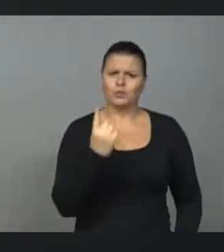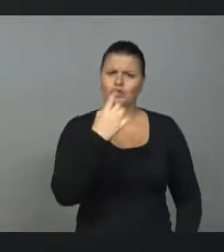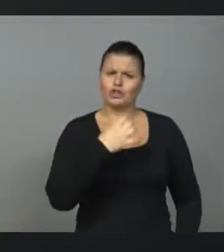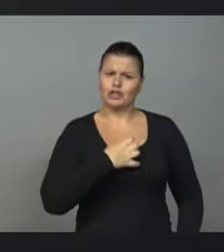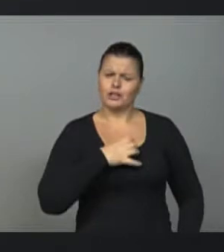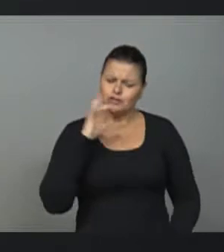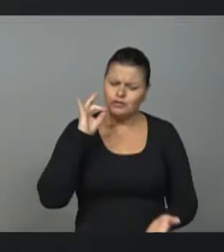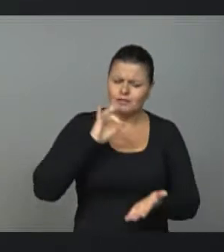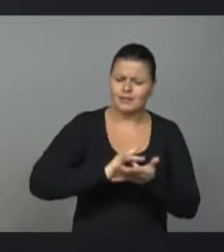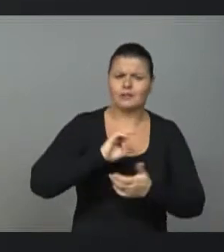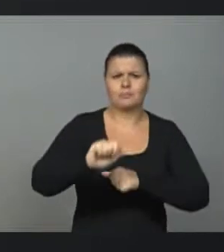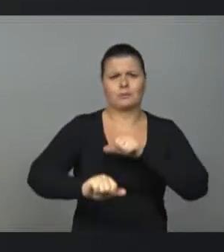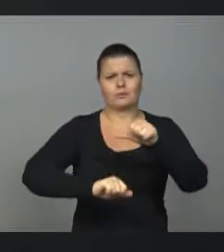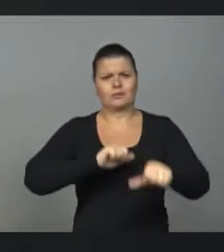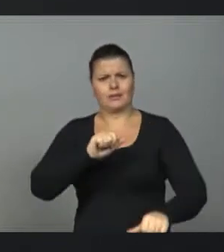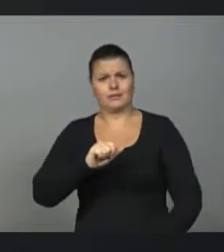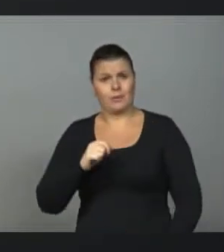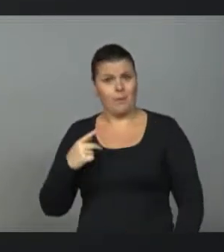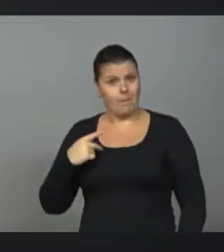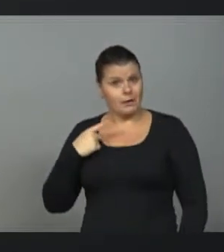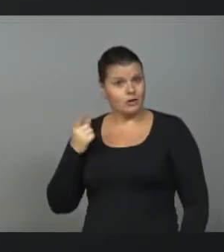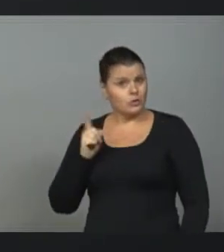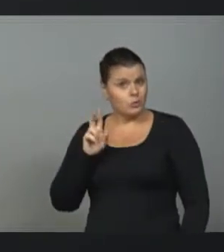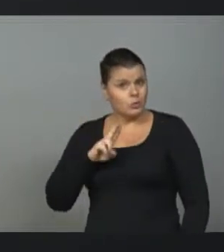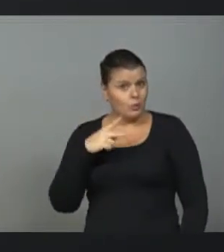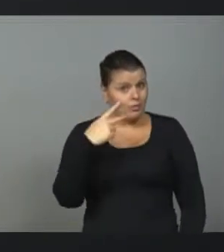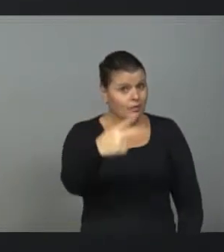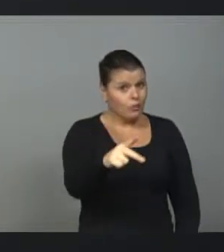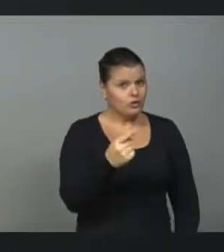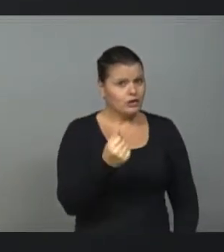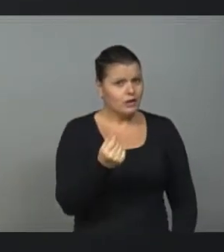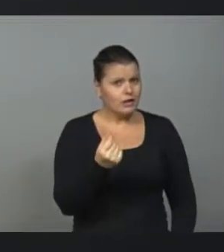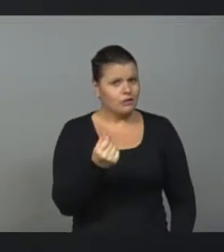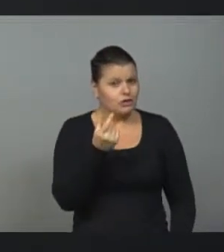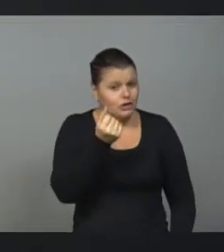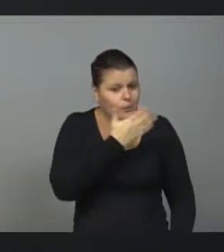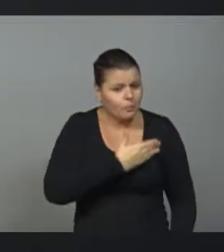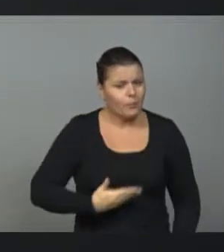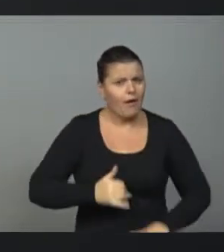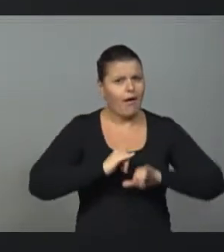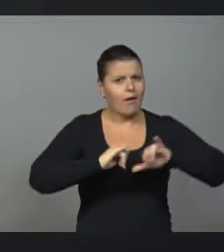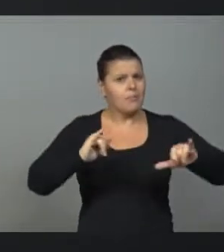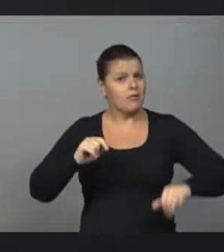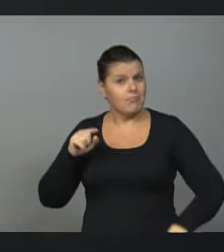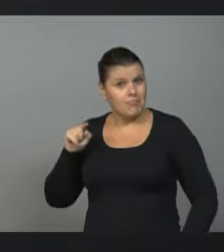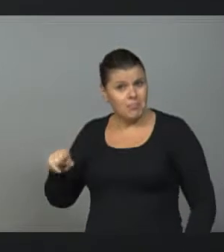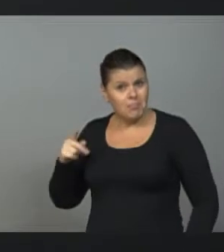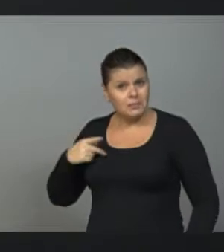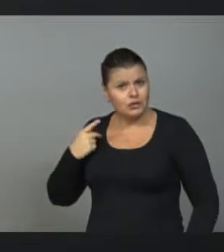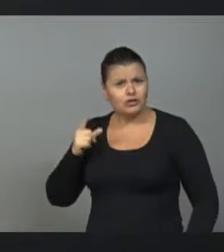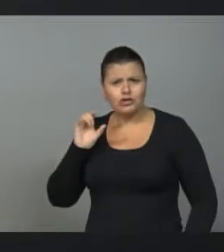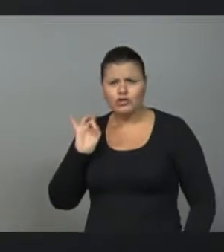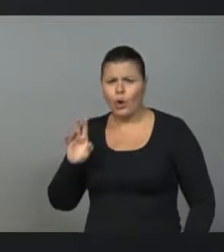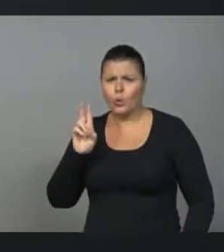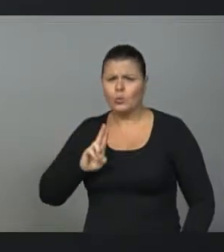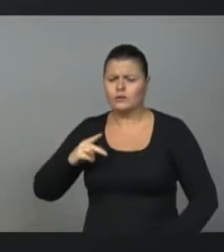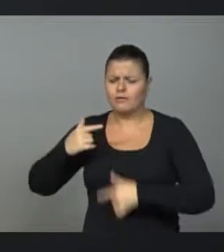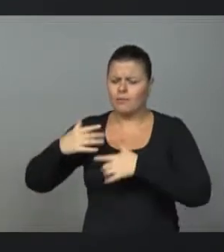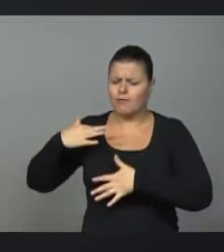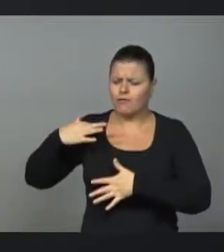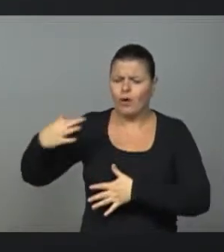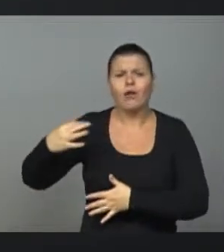mudança. Um partido que não usa o teu dinheiro, dinheiro público, em campanhas. Um partido que só se financia com trabalho voluntário, com